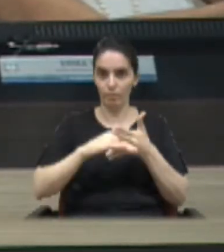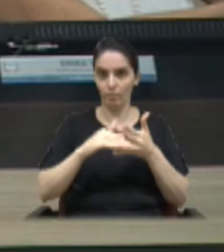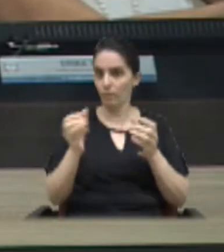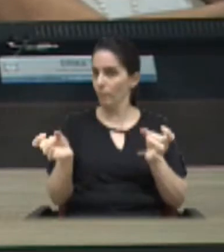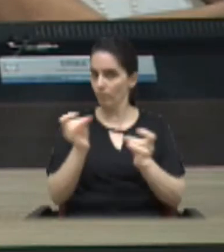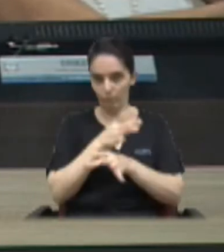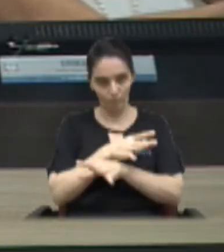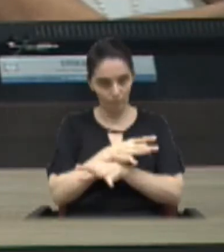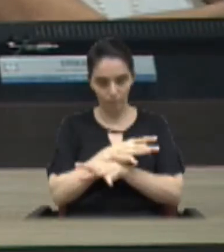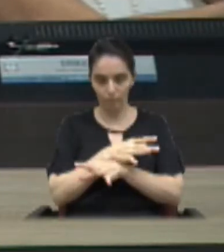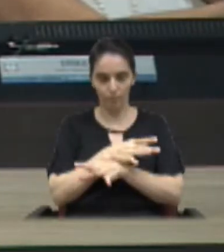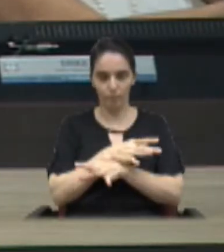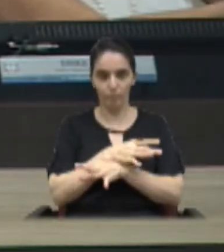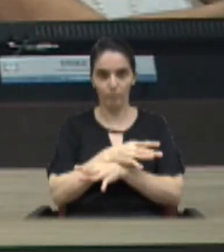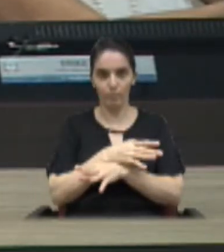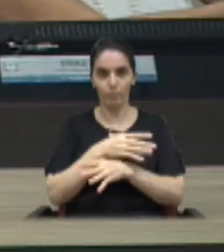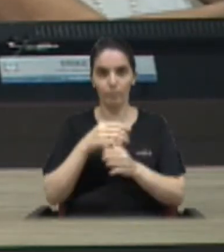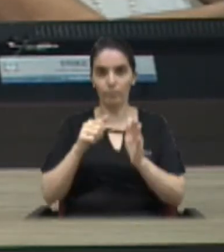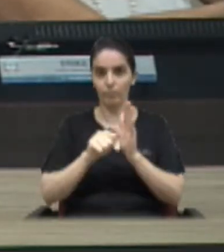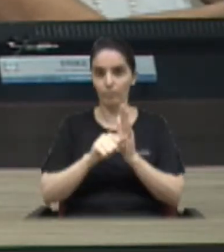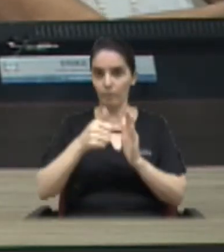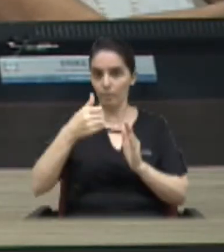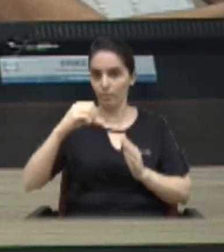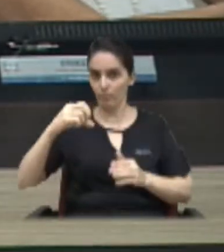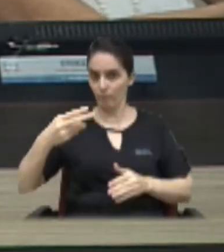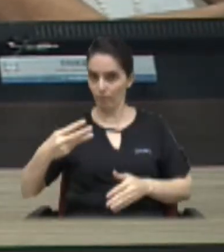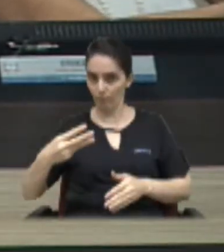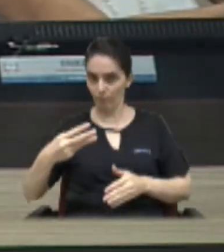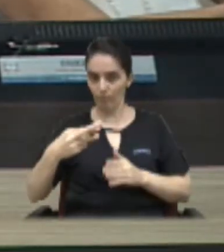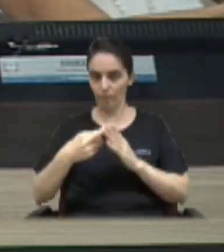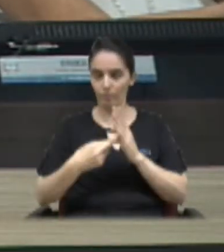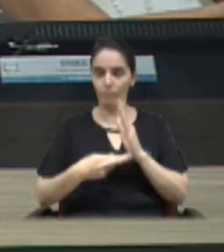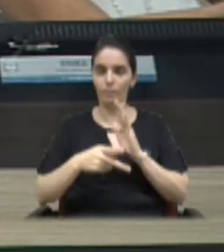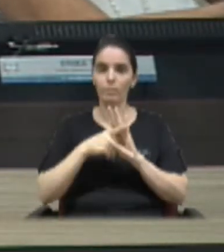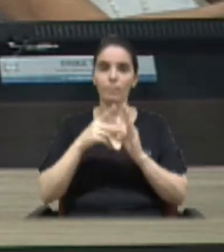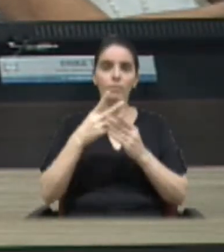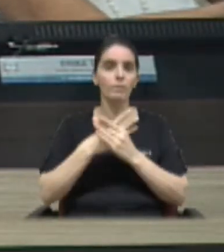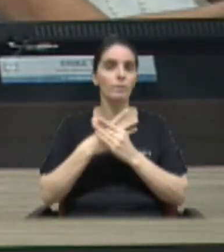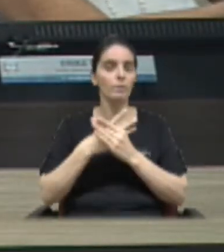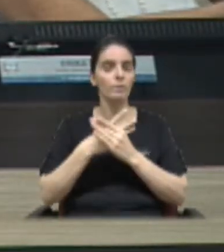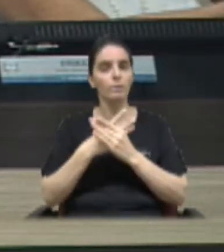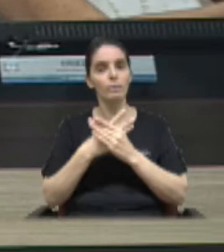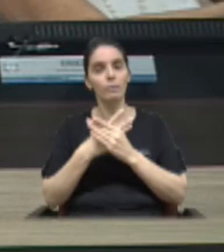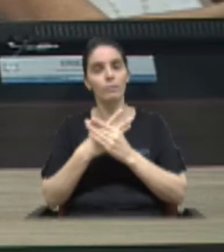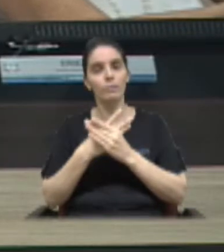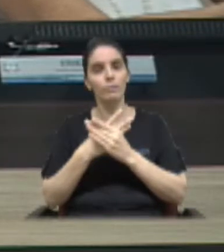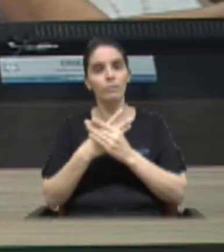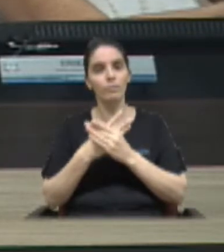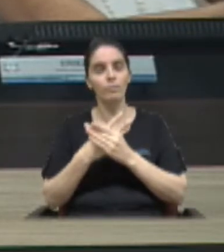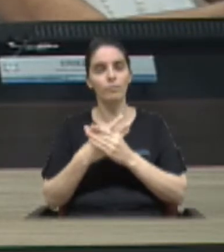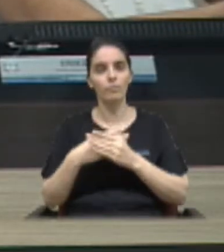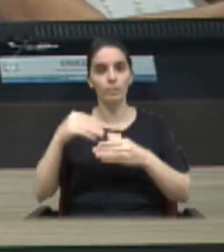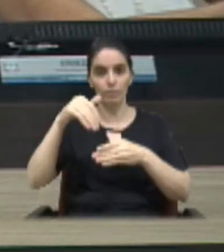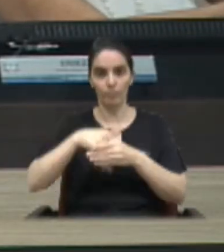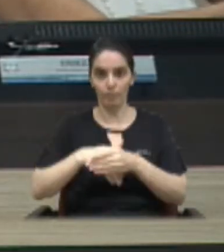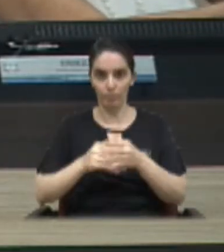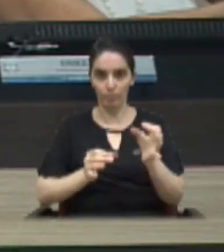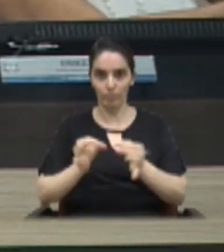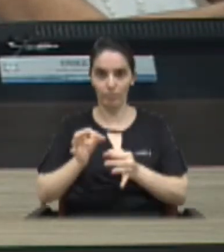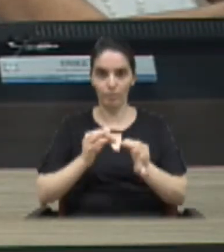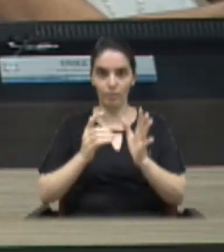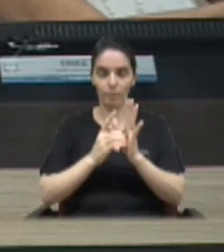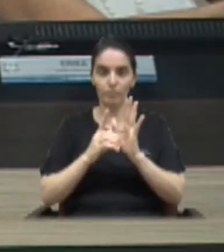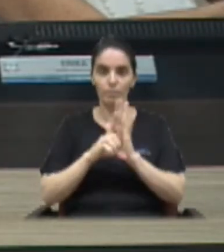intervalo regimental de que trata o artigo 193 do regimento interno da câmara municipal de Limeira para a votação do projeto